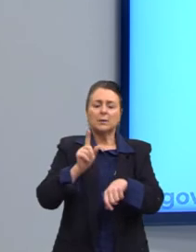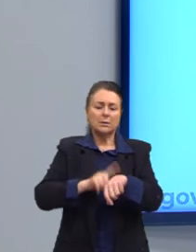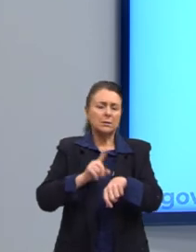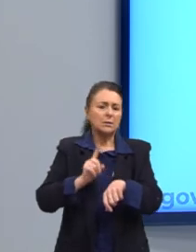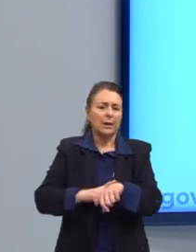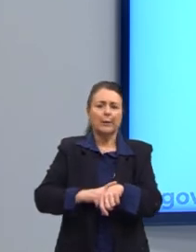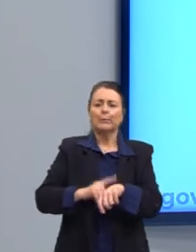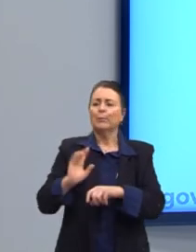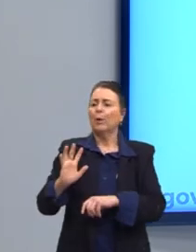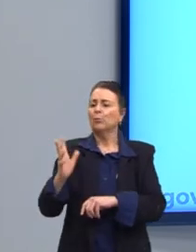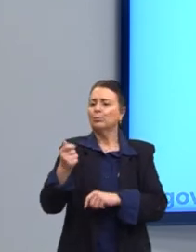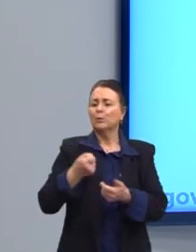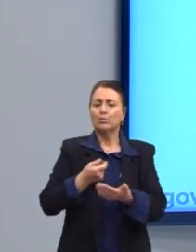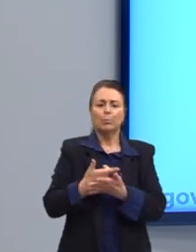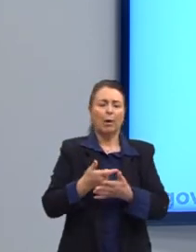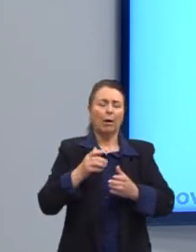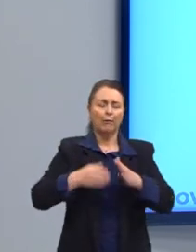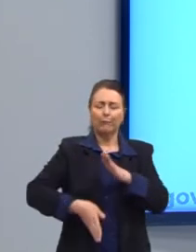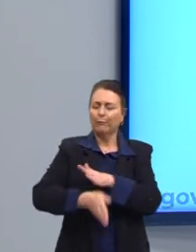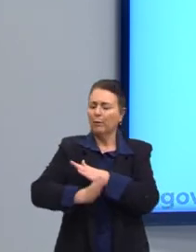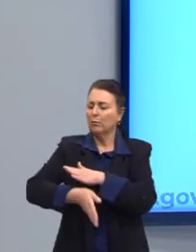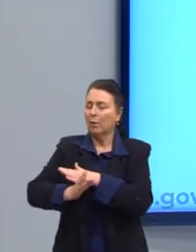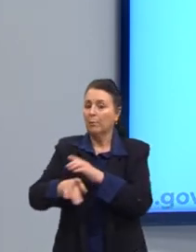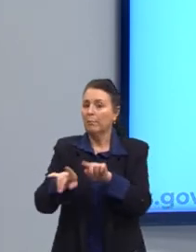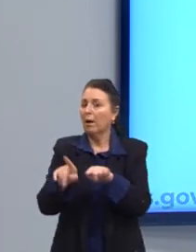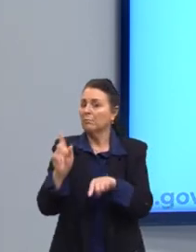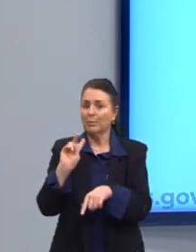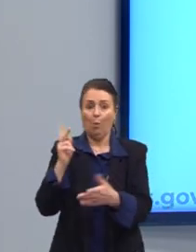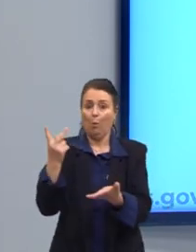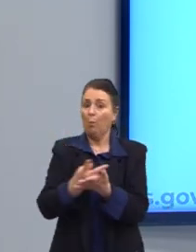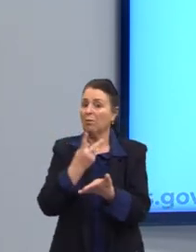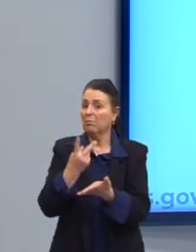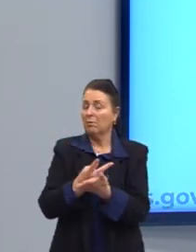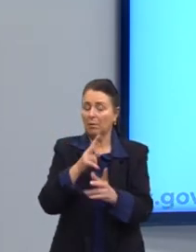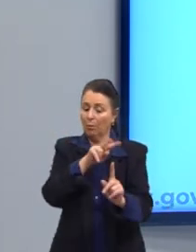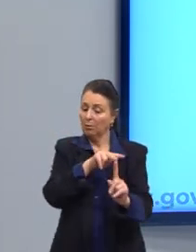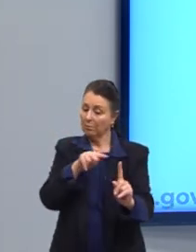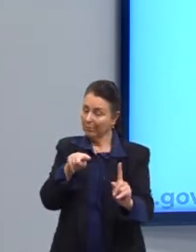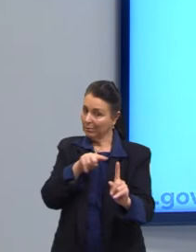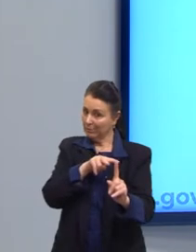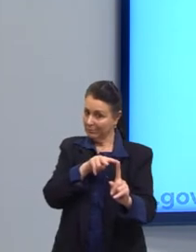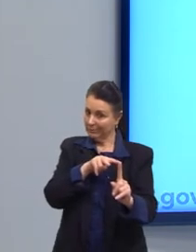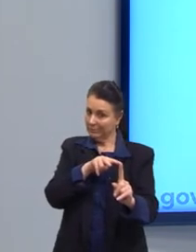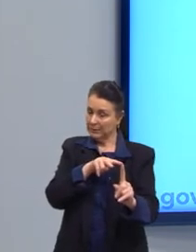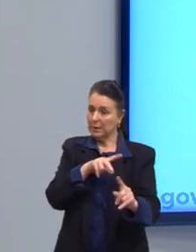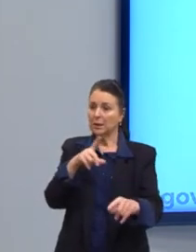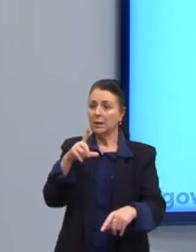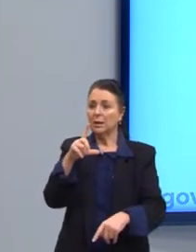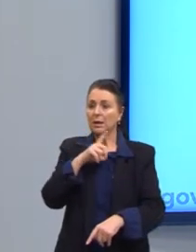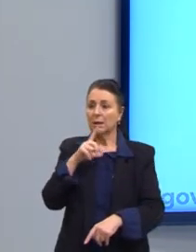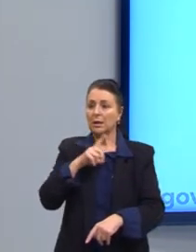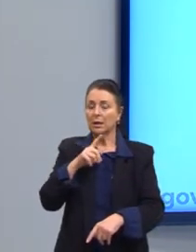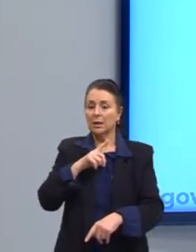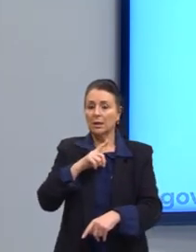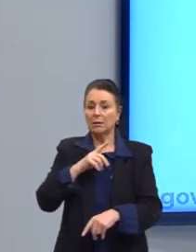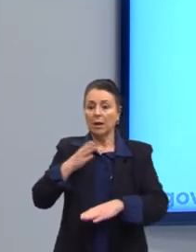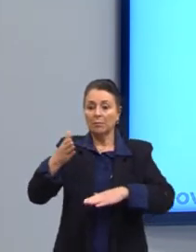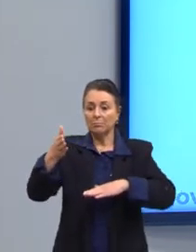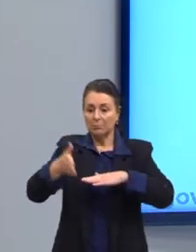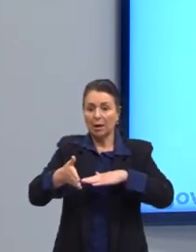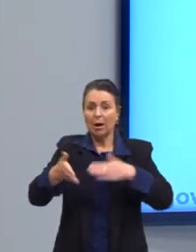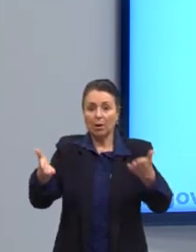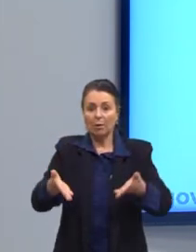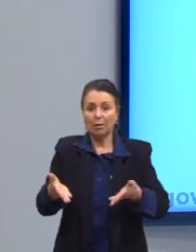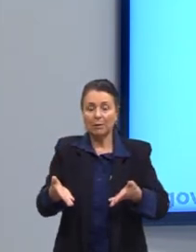viajar, etc. Mas, enfim, não aconteceu essa perspectiva. E nós temos, na contemporaneidade,